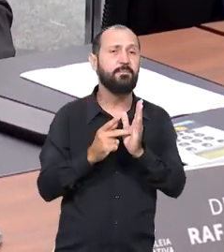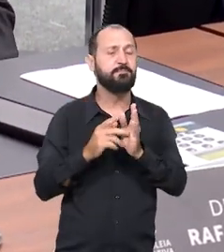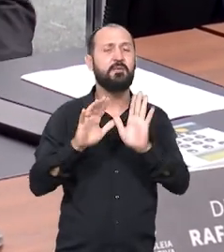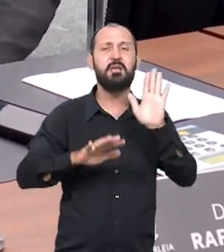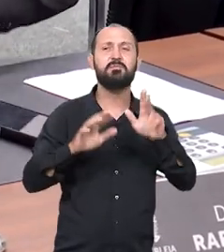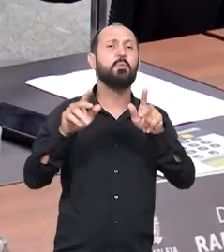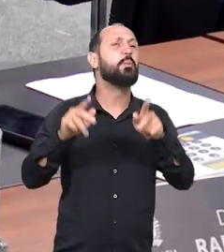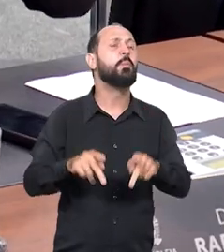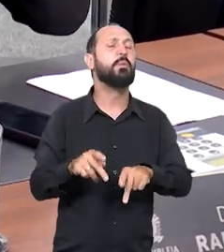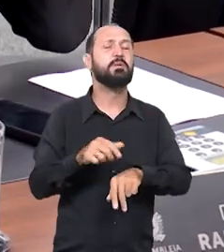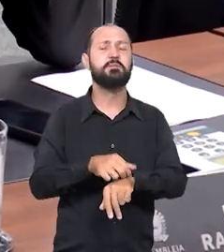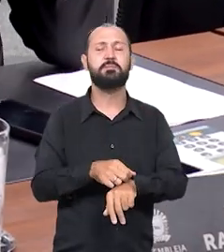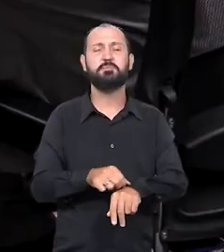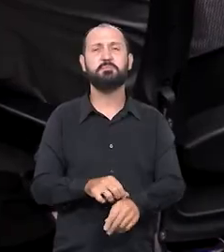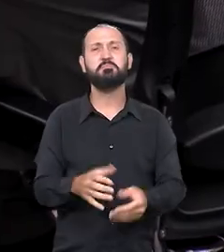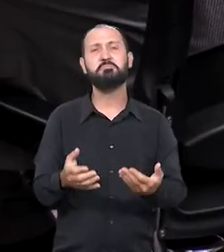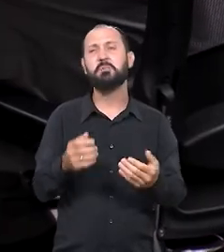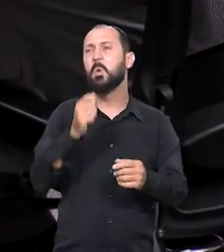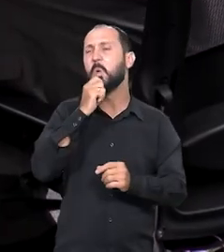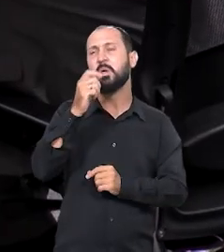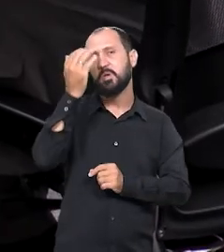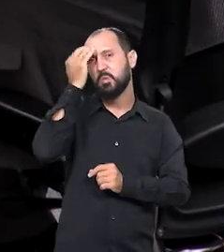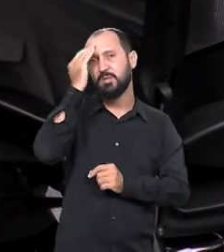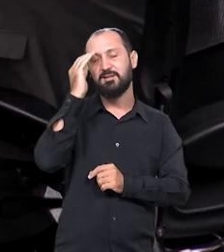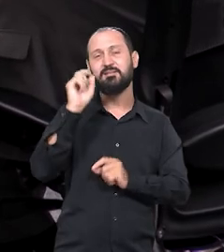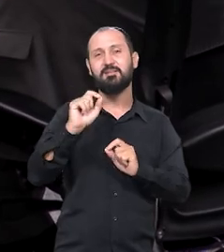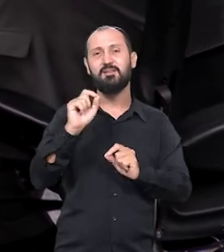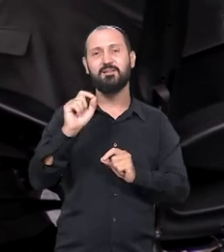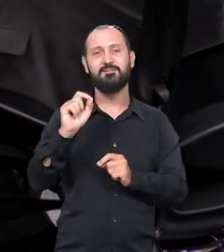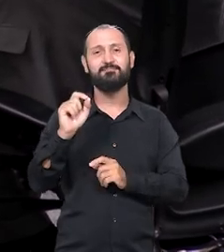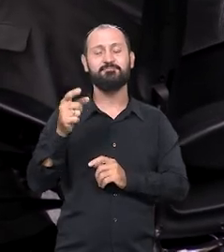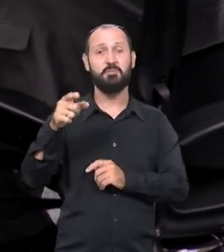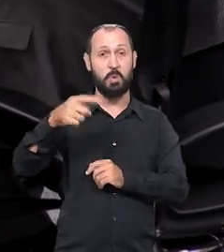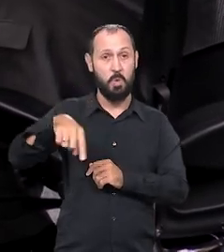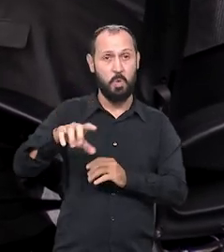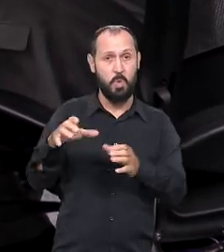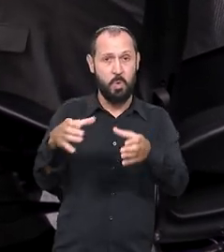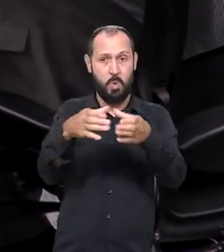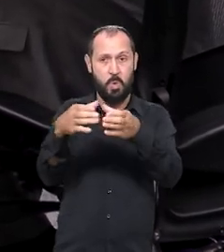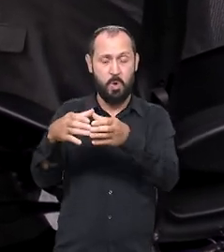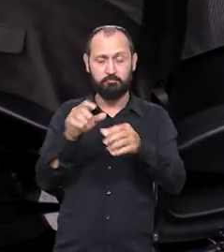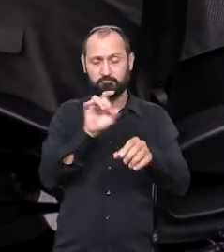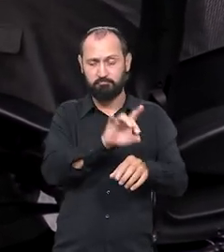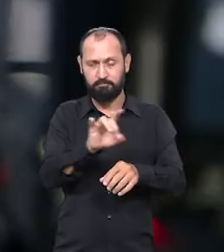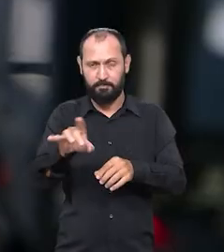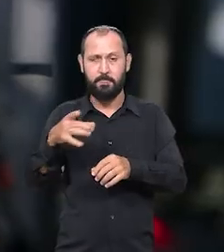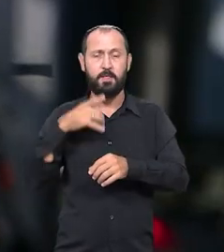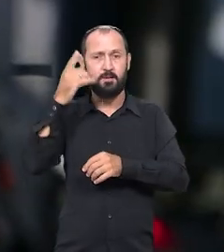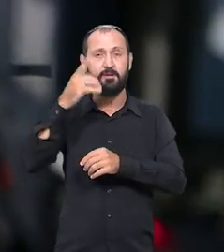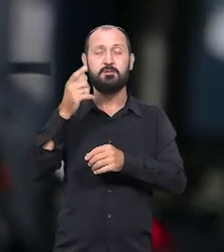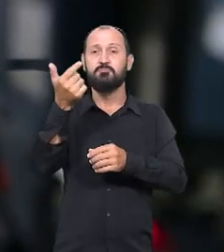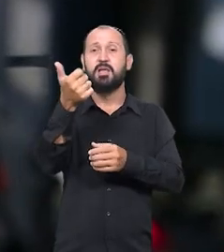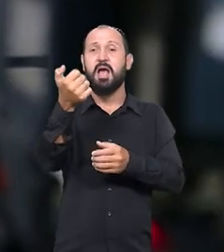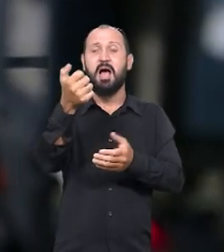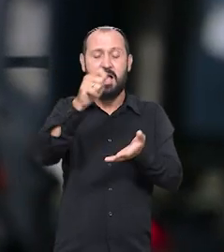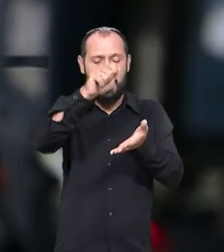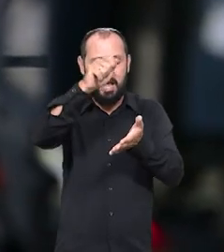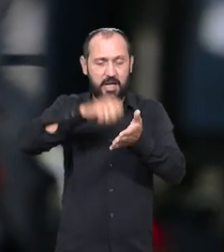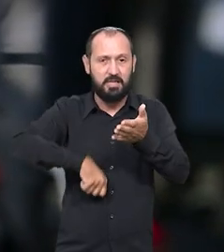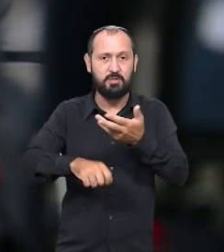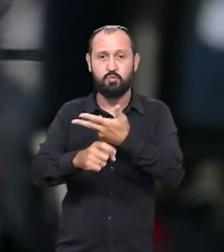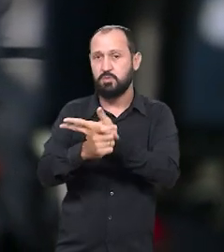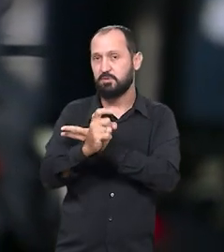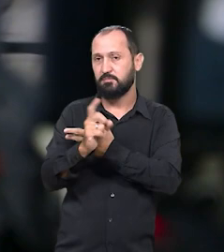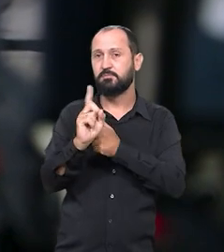ainda não entende que o parlamentar, o legislador, não está ali com a caneta na mão do executivo. E